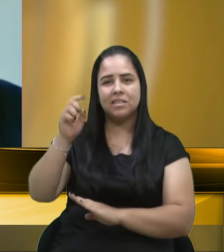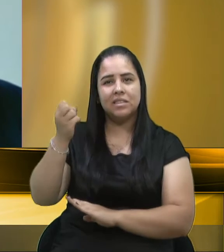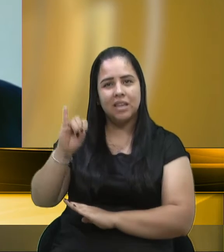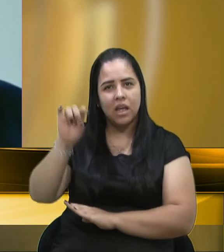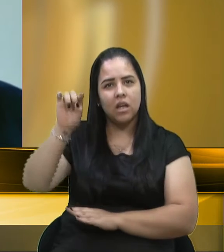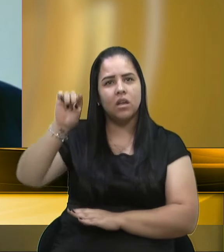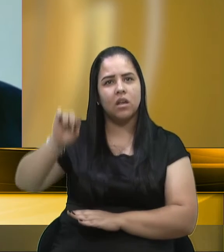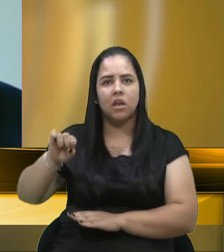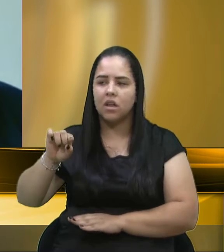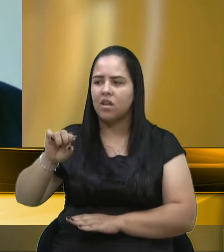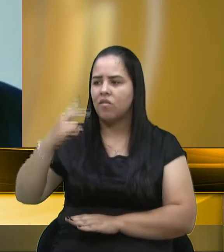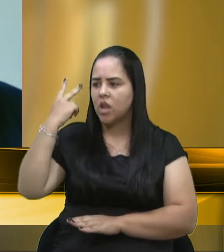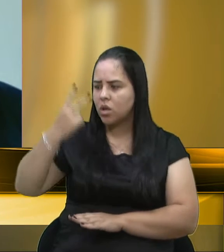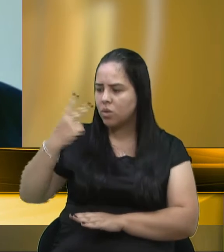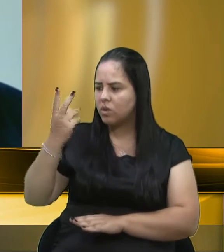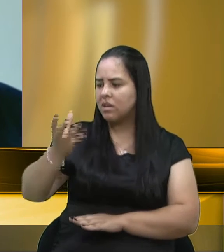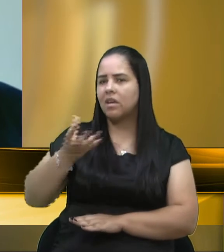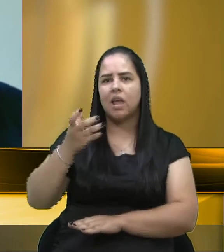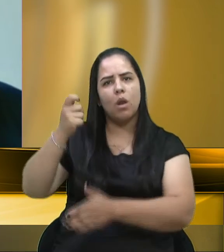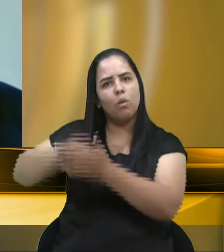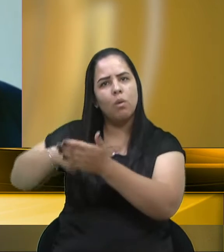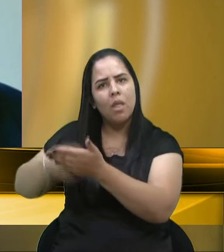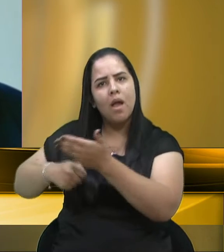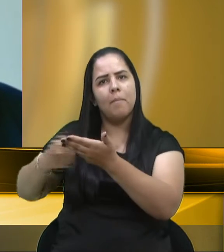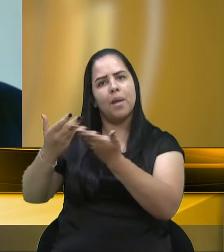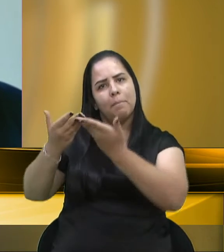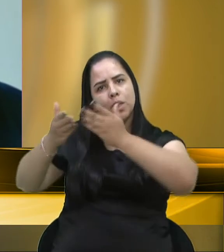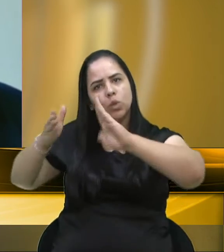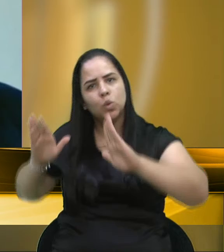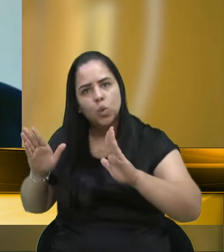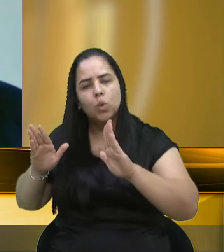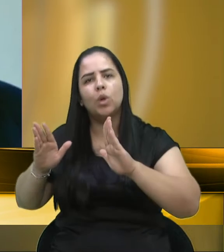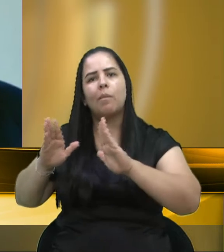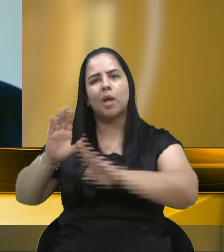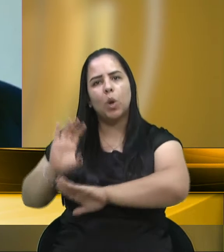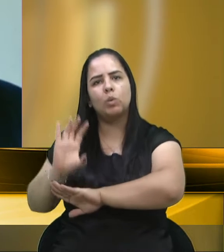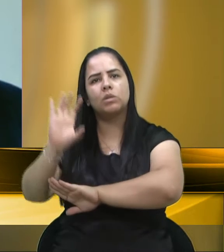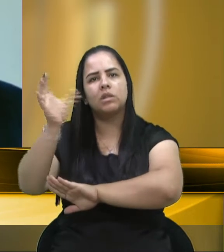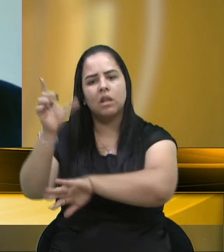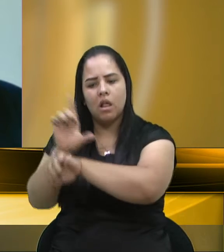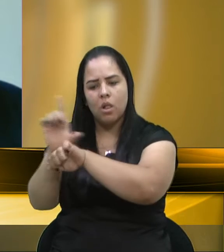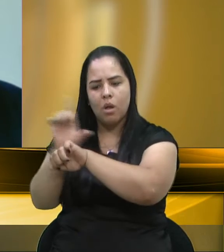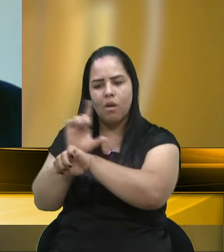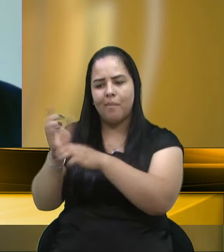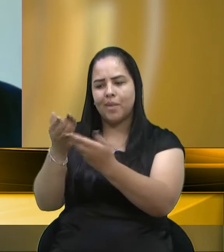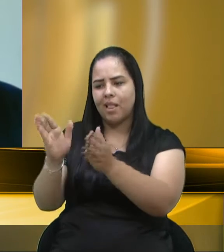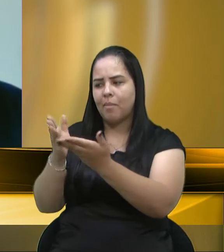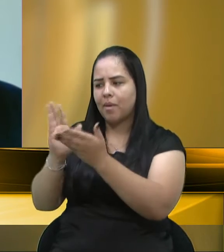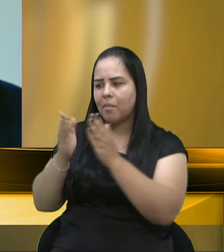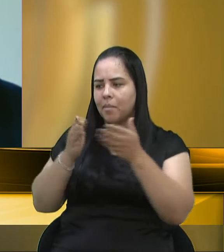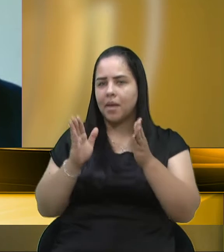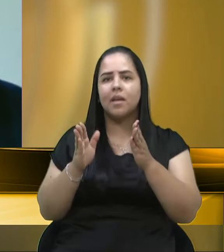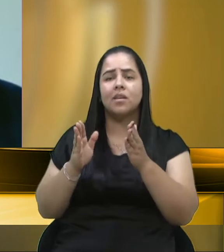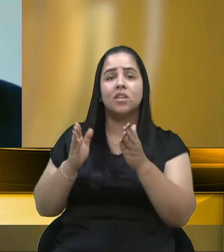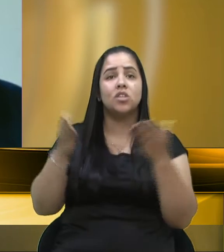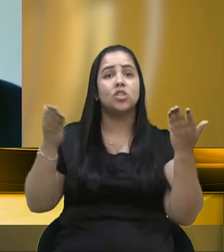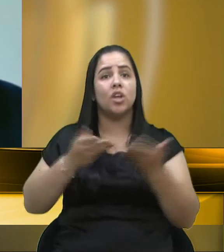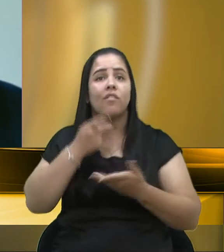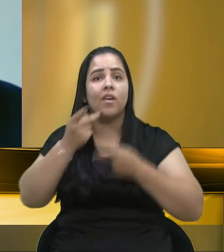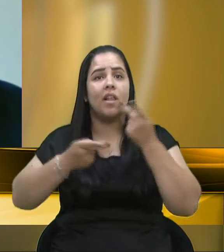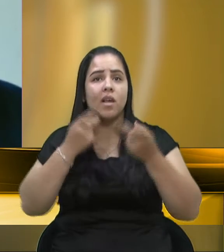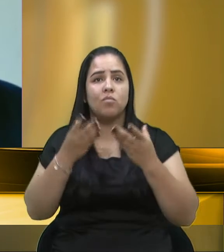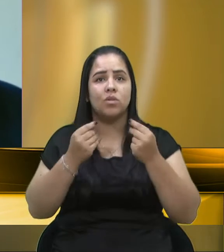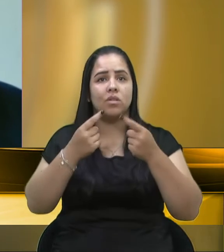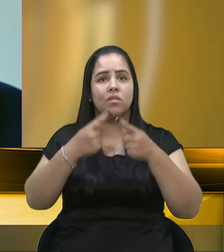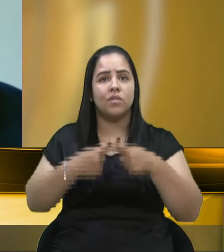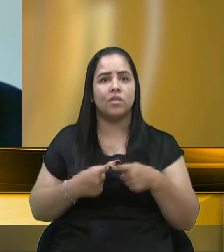Vamos pôr os vereadores que estão querendo lutar para a abertura, para que funcione. Eu já disse por diversas vezes aqui, durante as sessões,